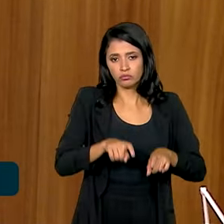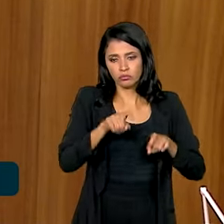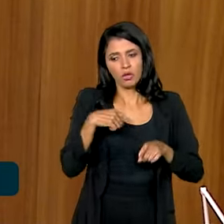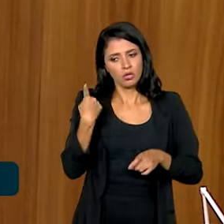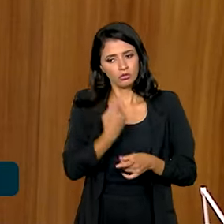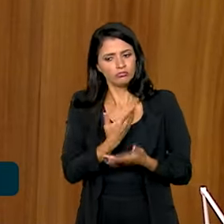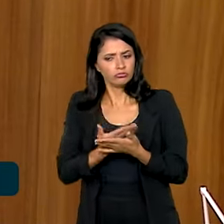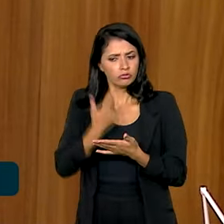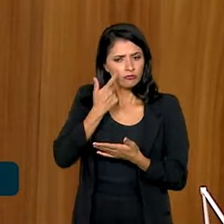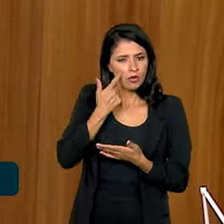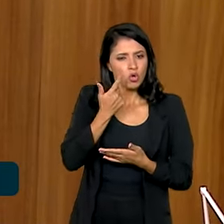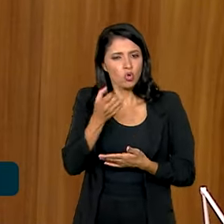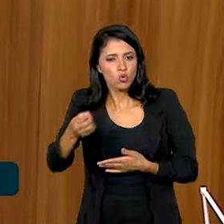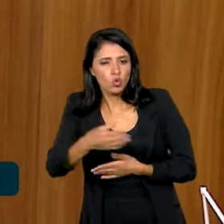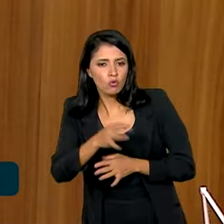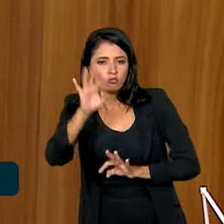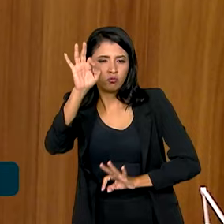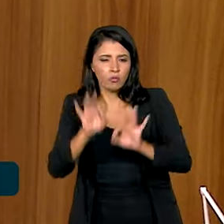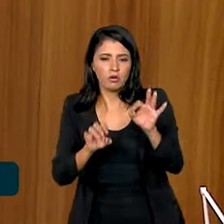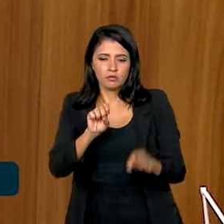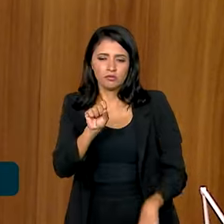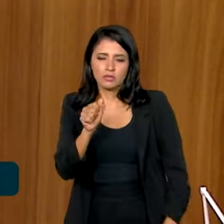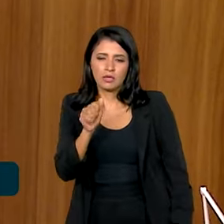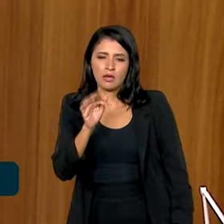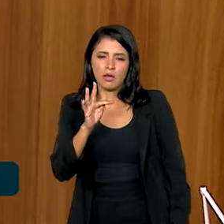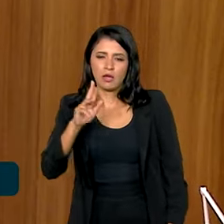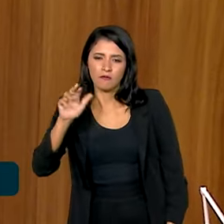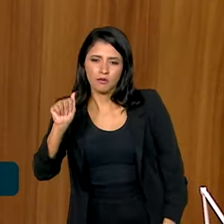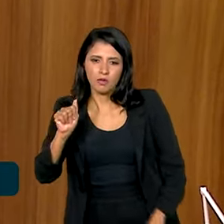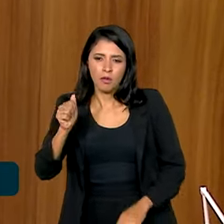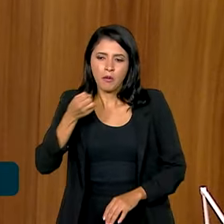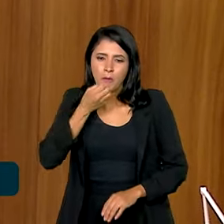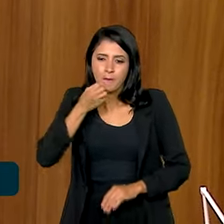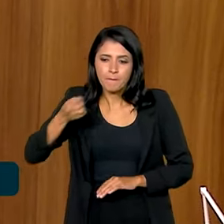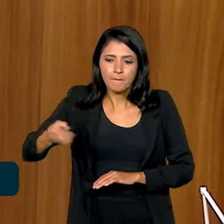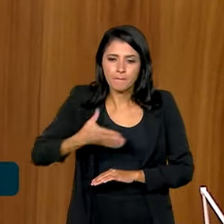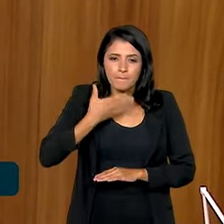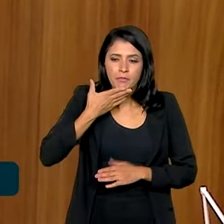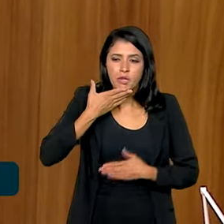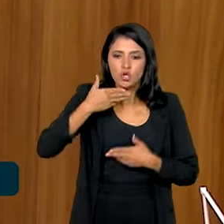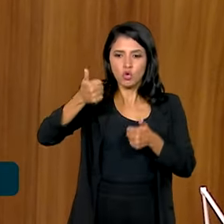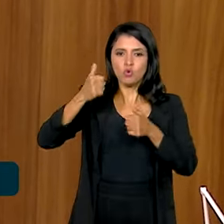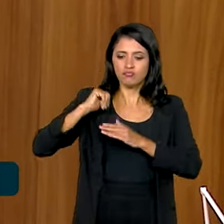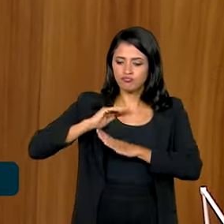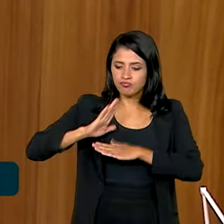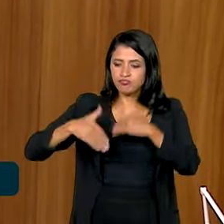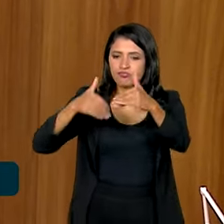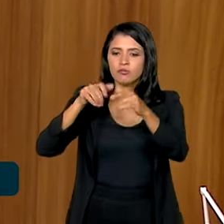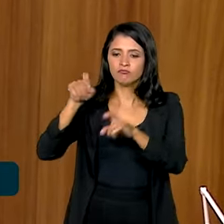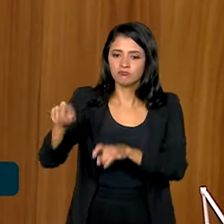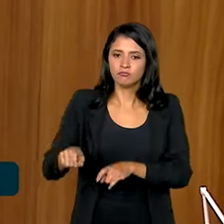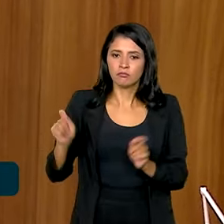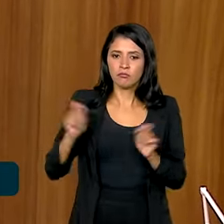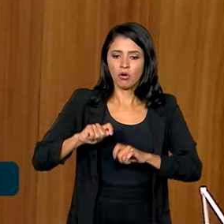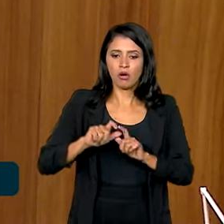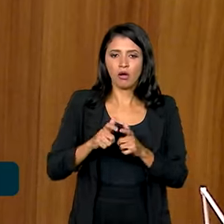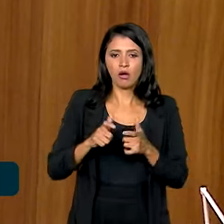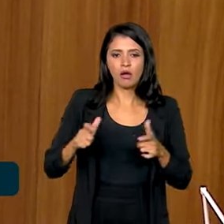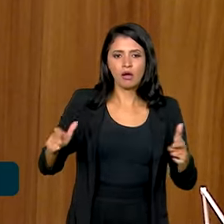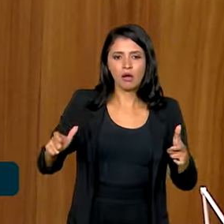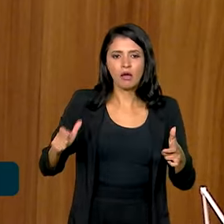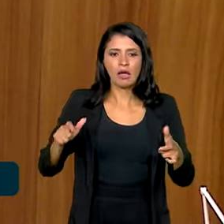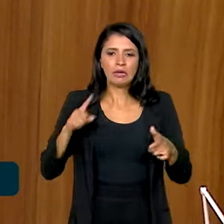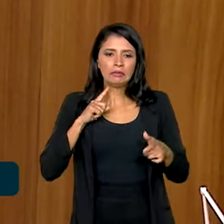estudando para o novo Plano Safra uma melhoria, um avanço no seguro rural para que possa ampliar a cobertura